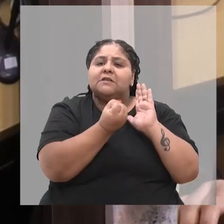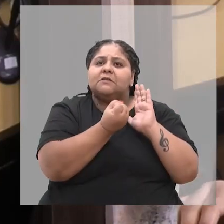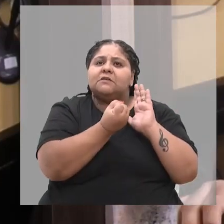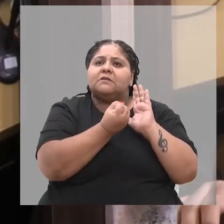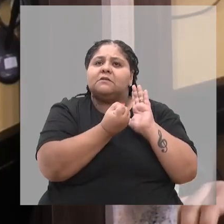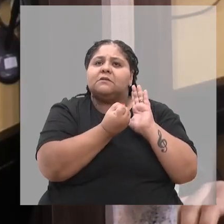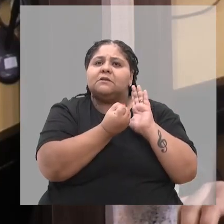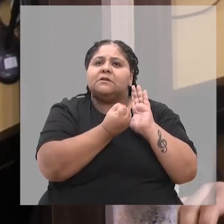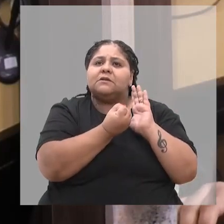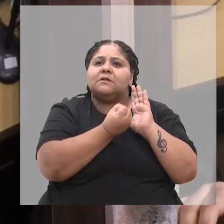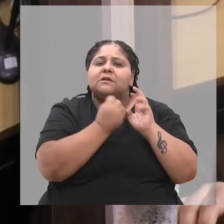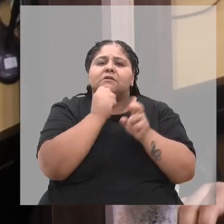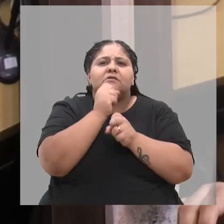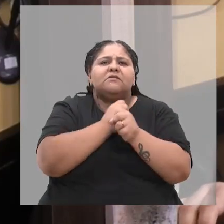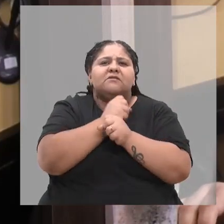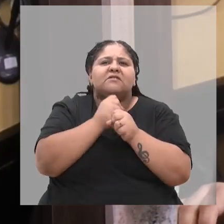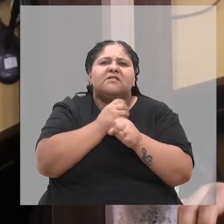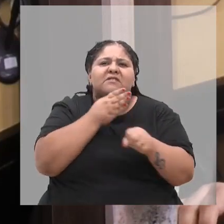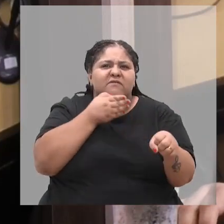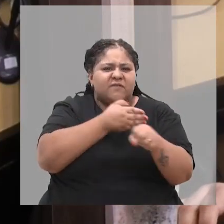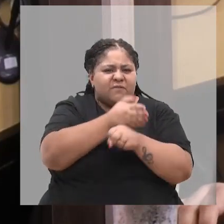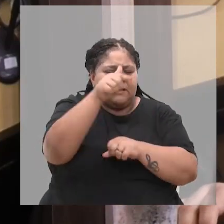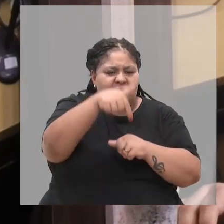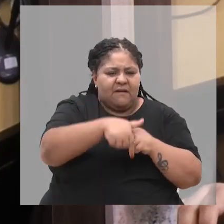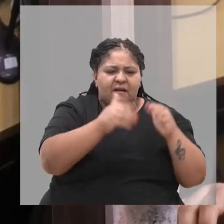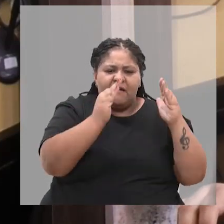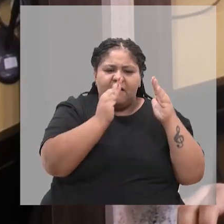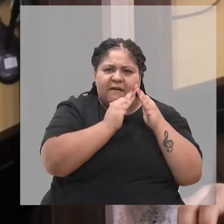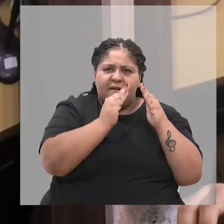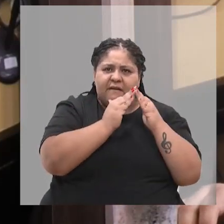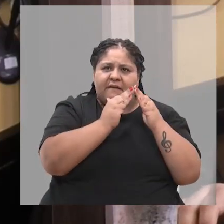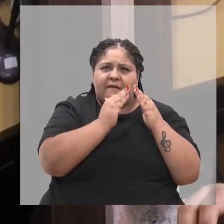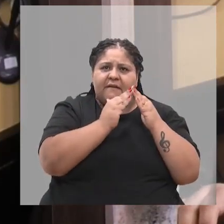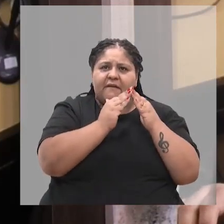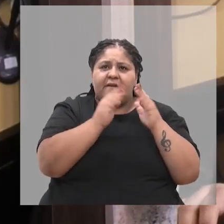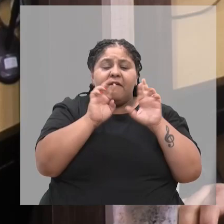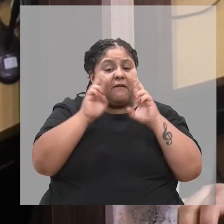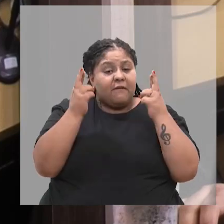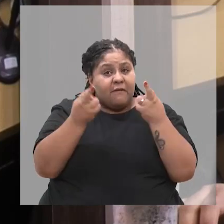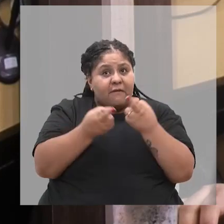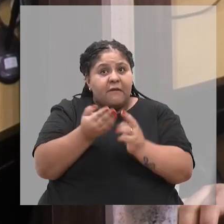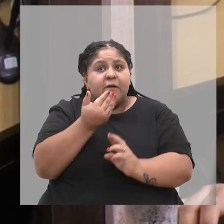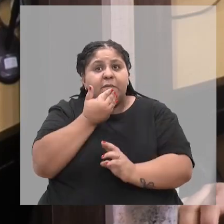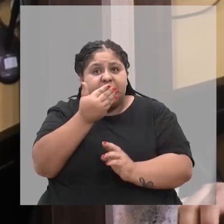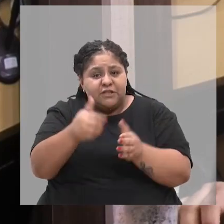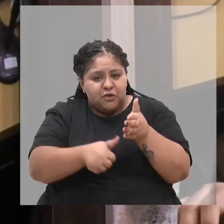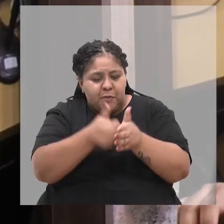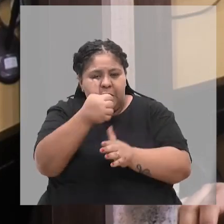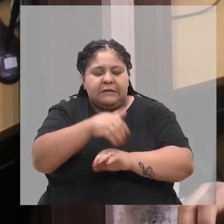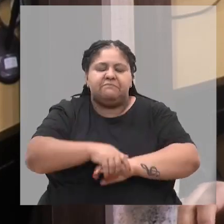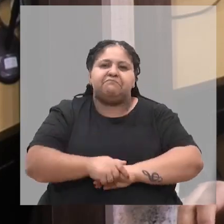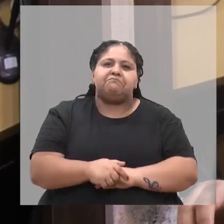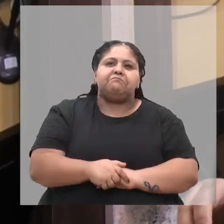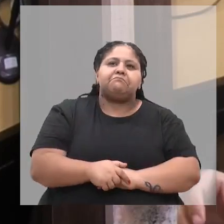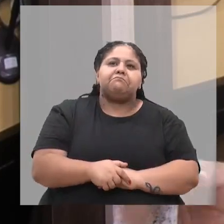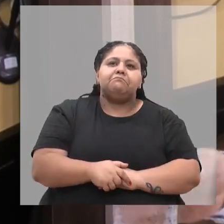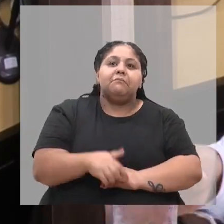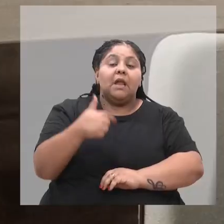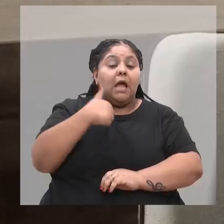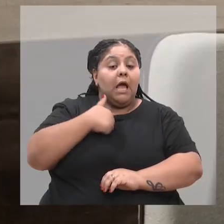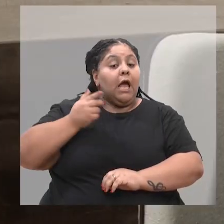assim, nessas décadas, que a senhora frequentava essa casa, sobretudo em audiências públicas e pedindo melhorias? É, eu